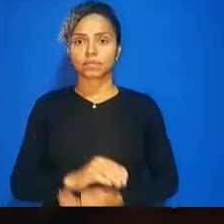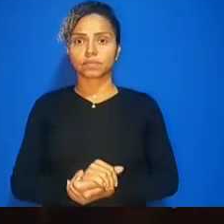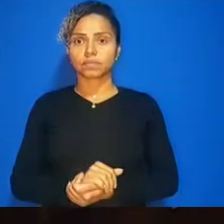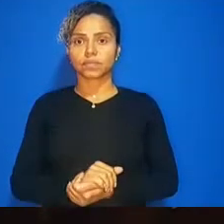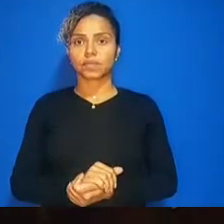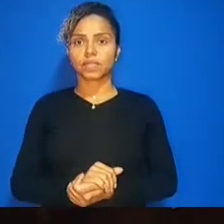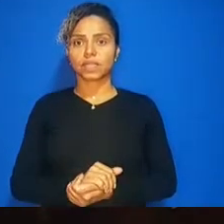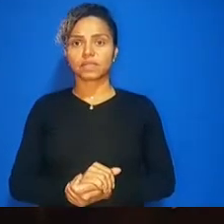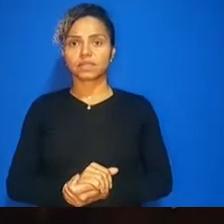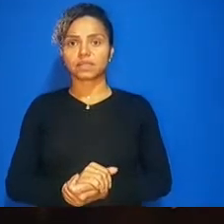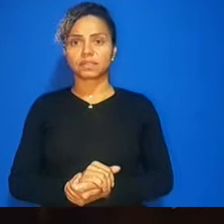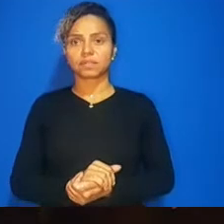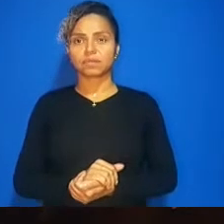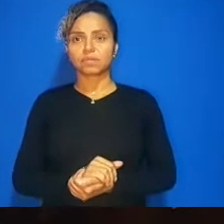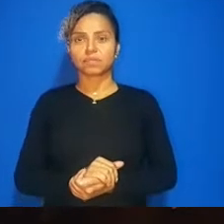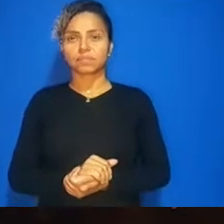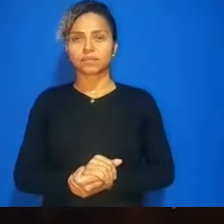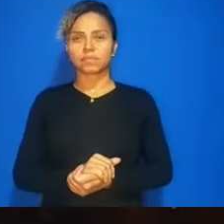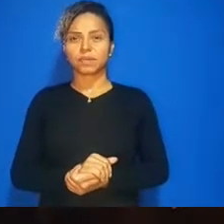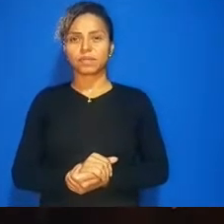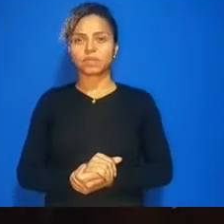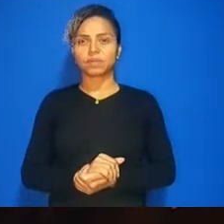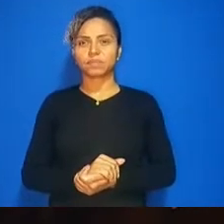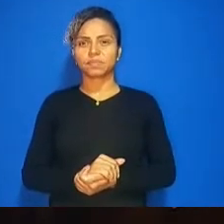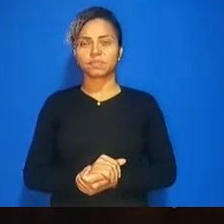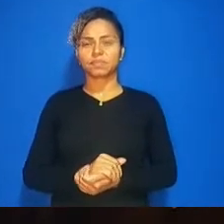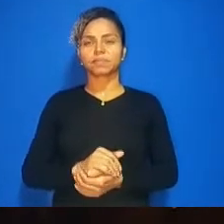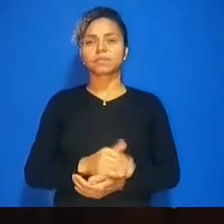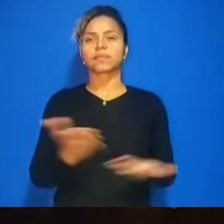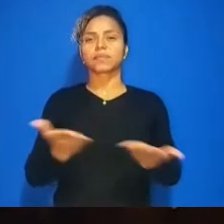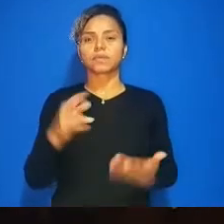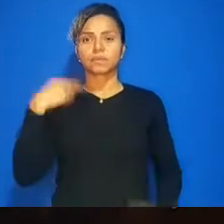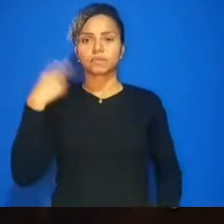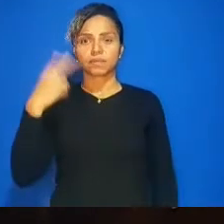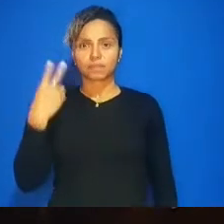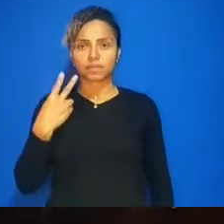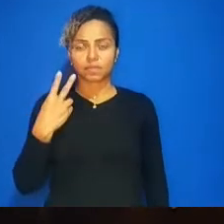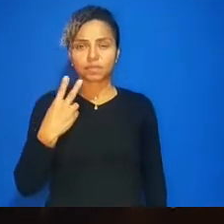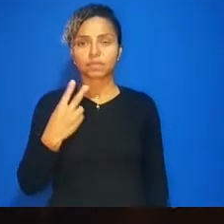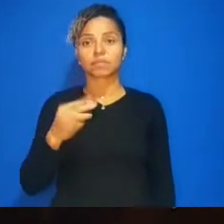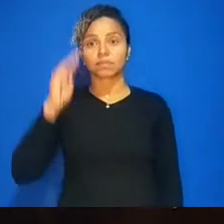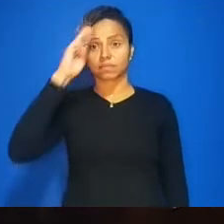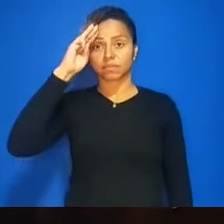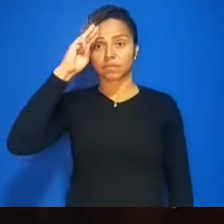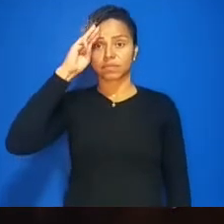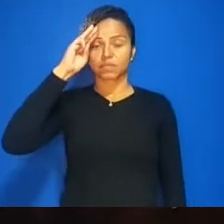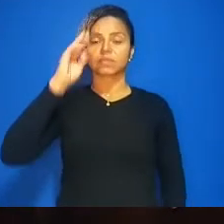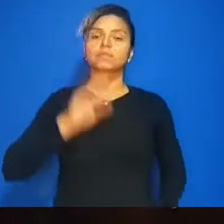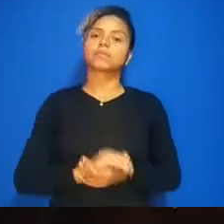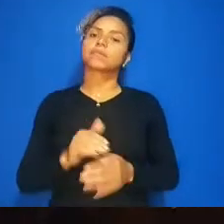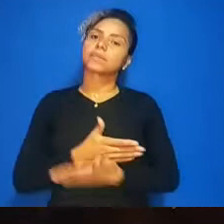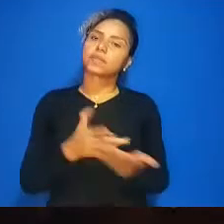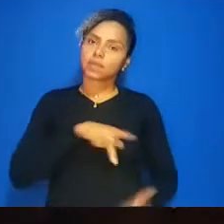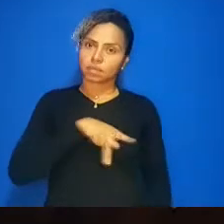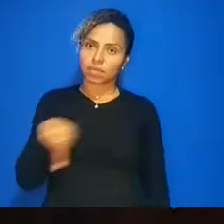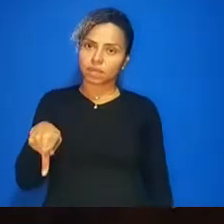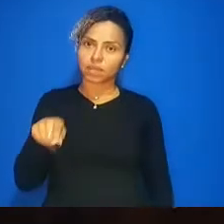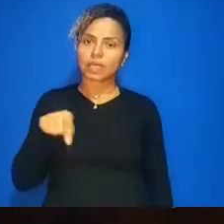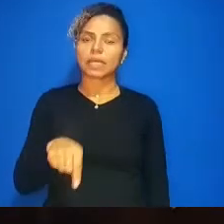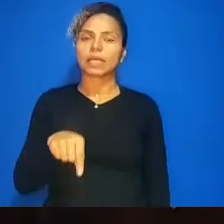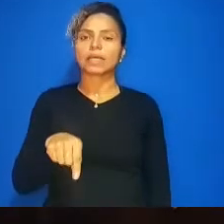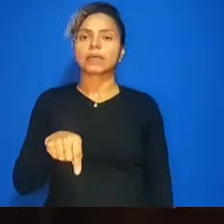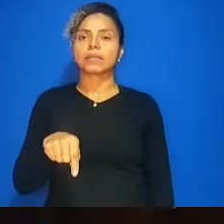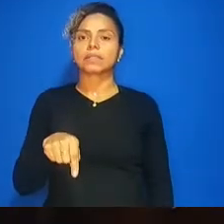votar depois pela ordem vereador professor Newton Militão senhor presidente é só para ressaltar a importância